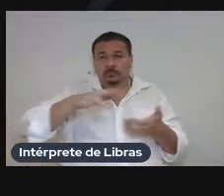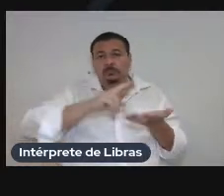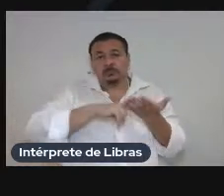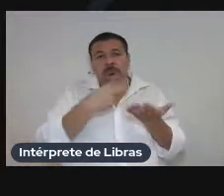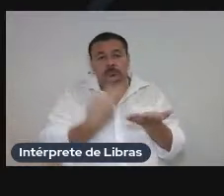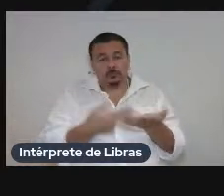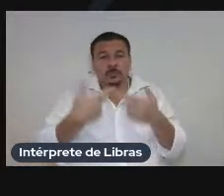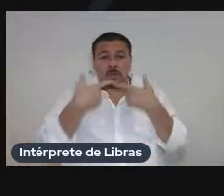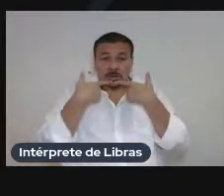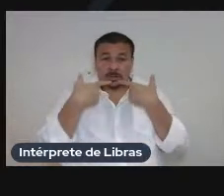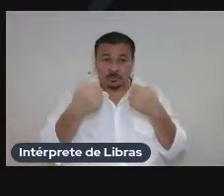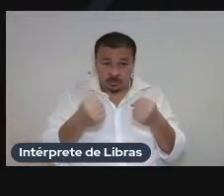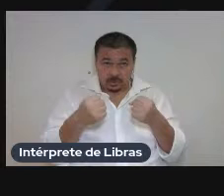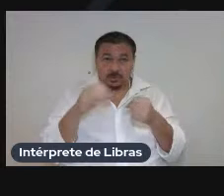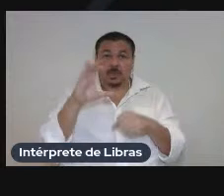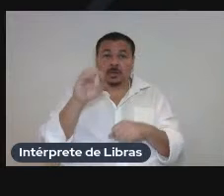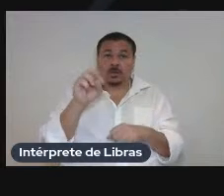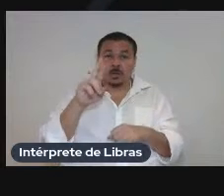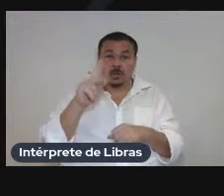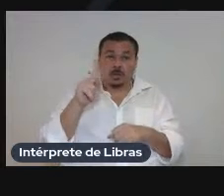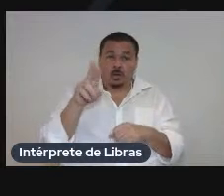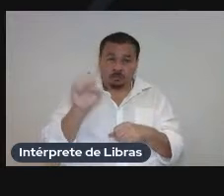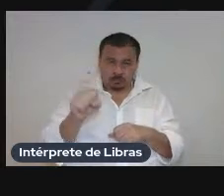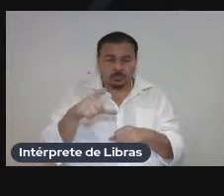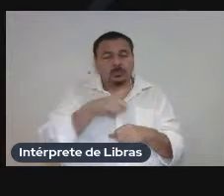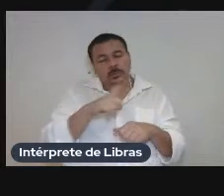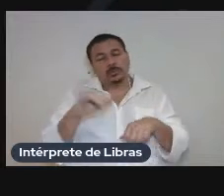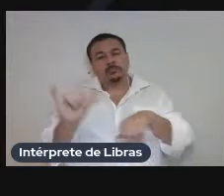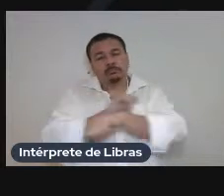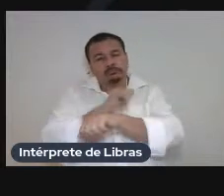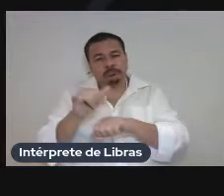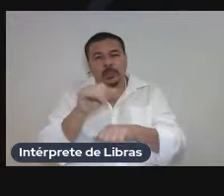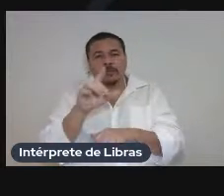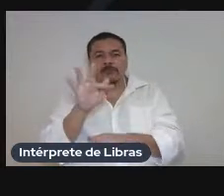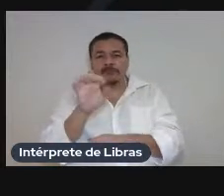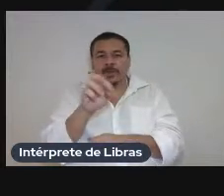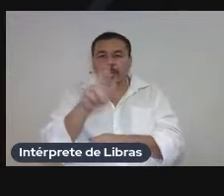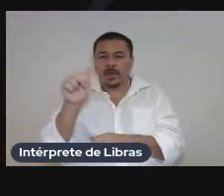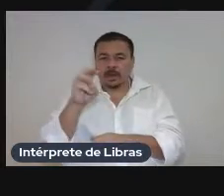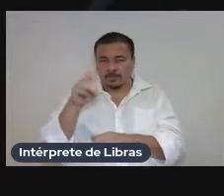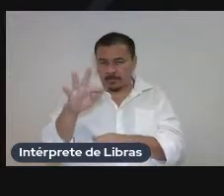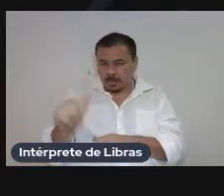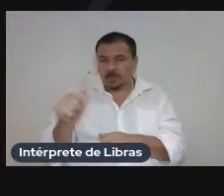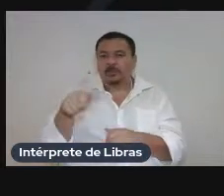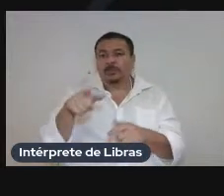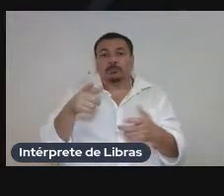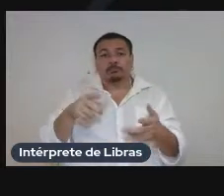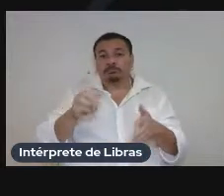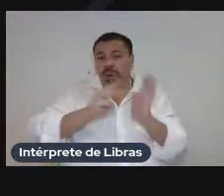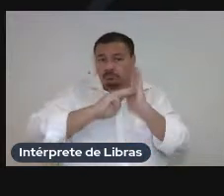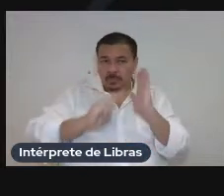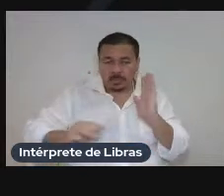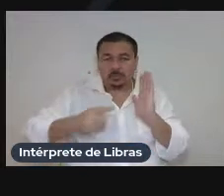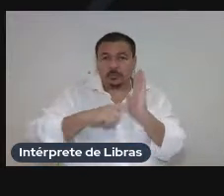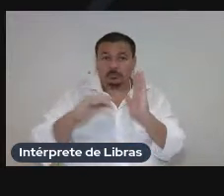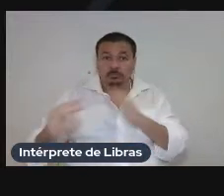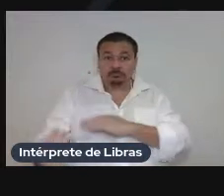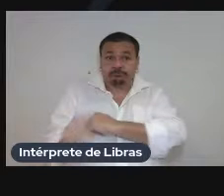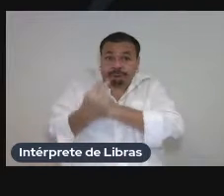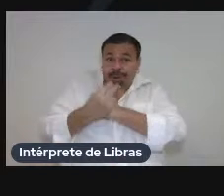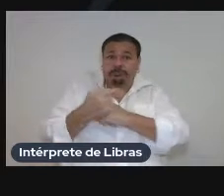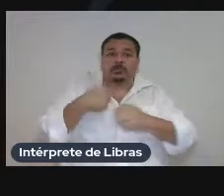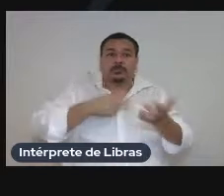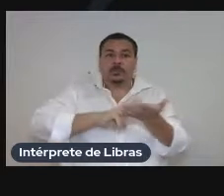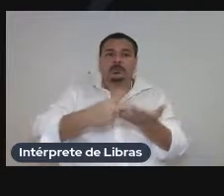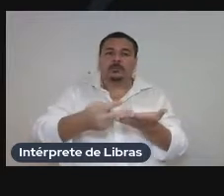linguística de corpos ela tem ferramentas métodos que são extremamente úteis na tarefa de produção de